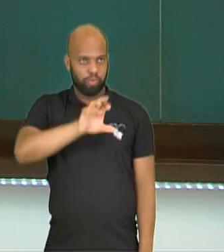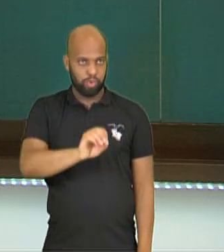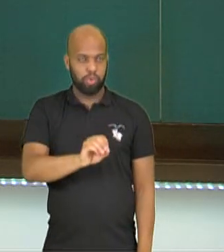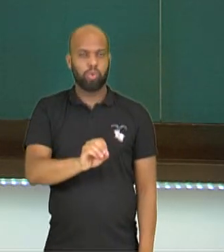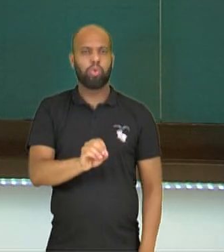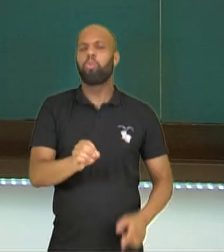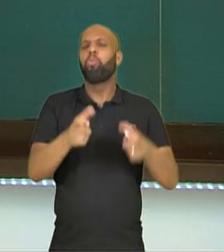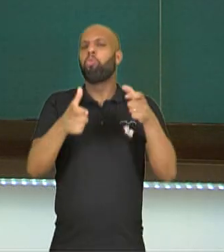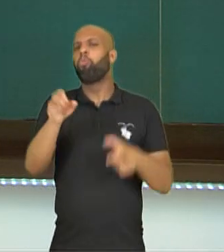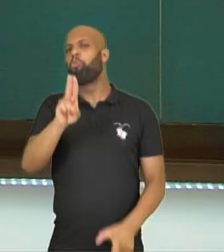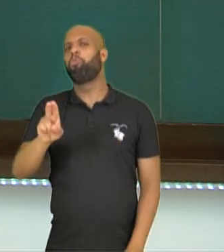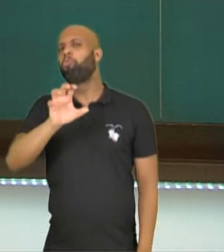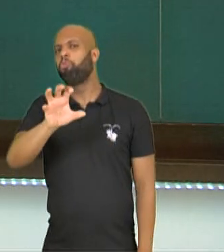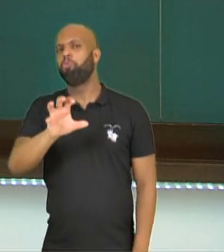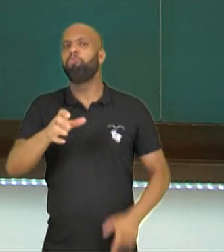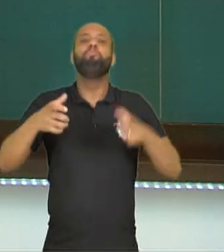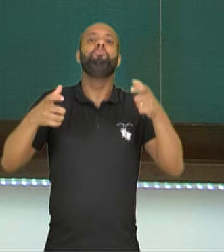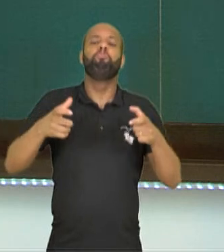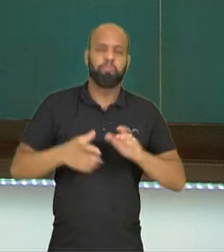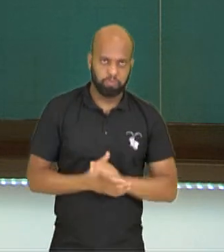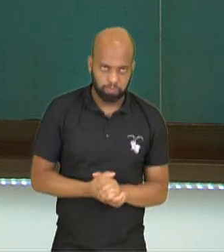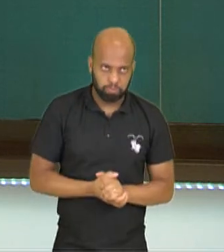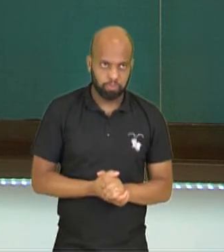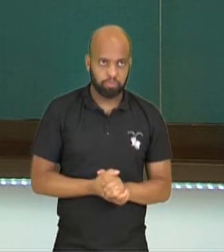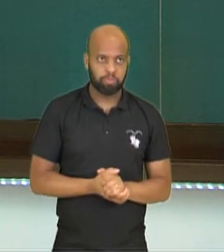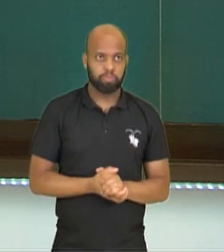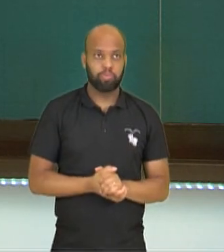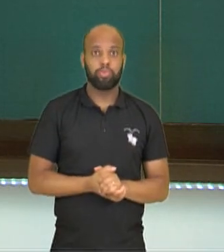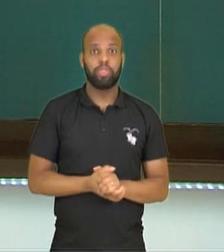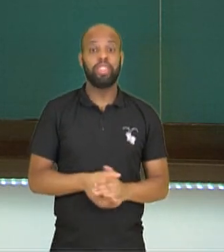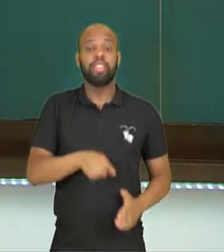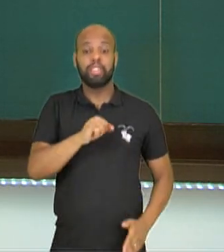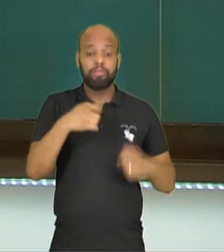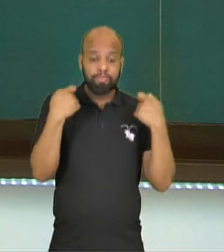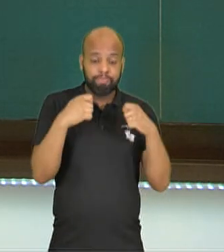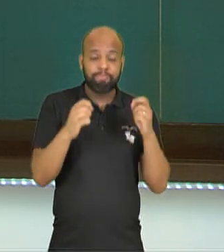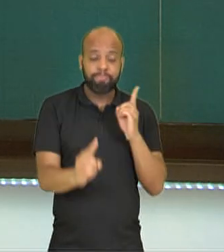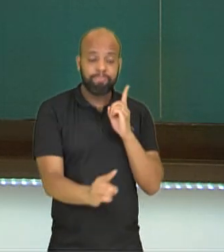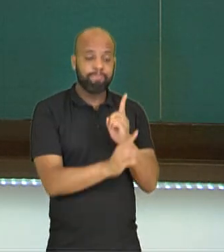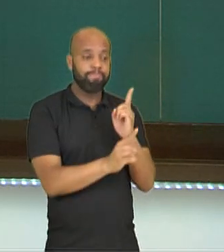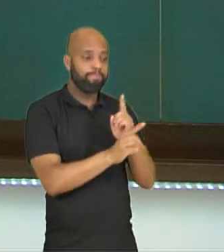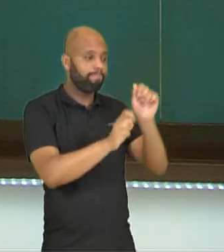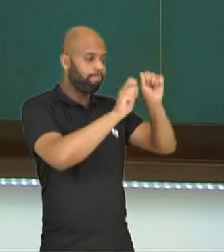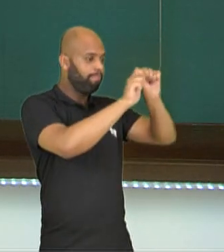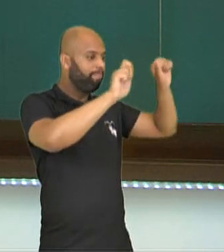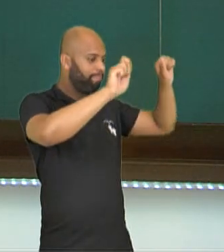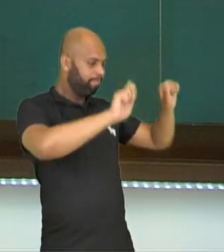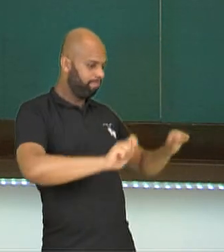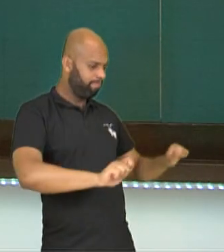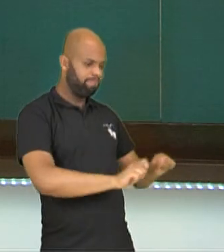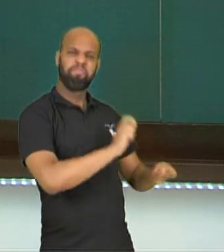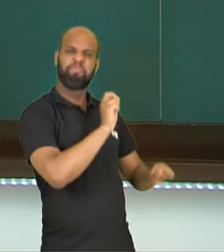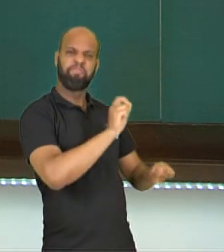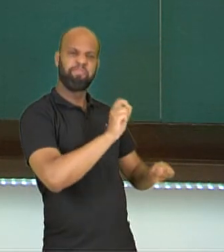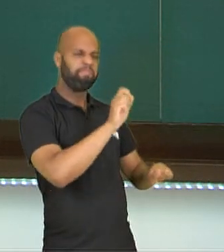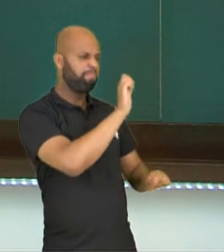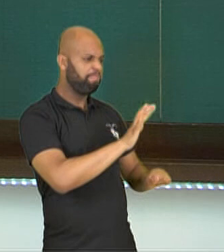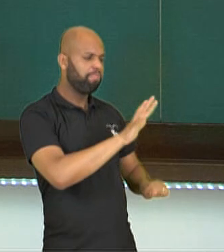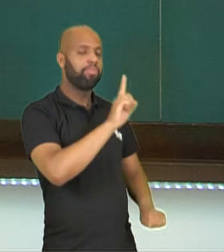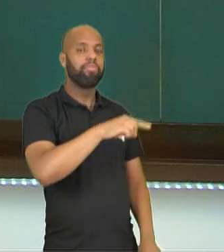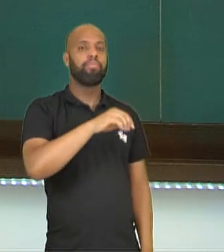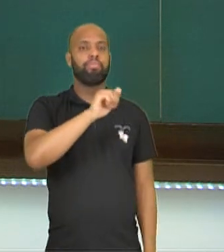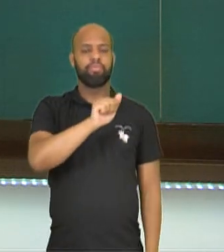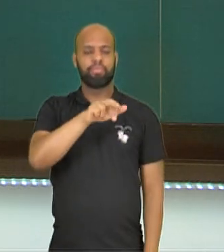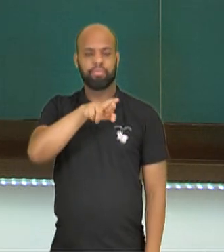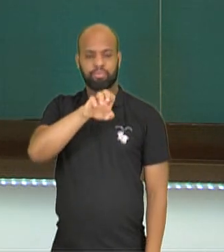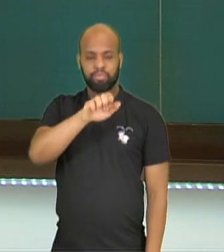Onde que usamos tudo isso? Onde usamos, gente? Cálculo de área. Precisamos calcular a em várias situações. A área, o que que é? É um cálculo